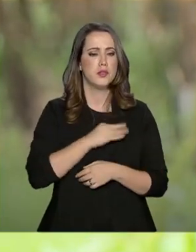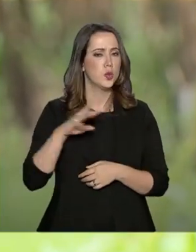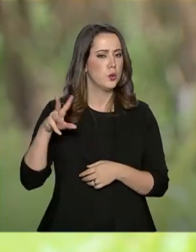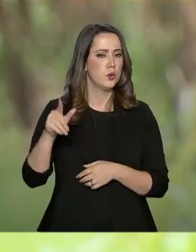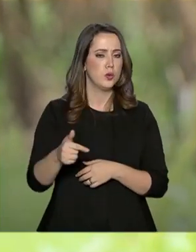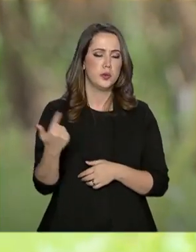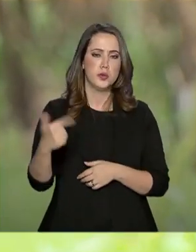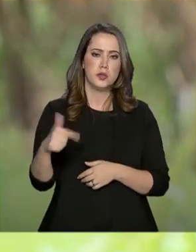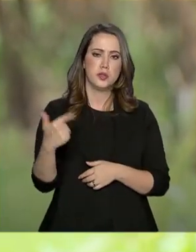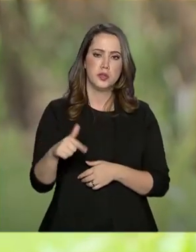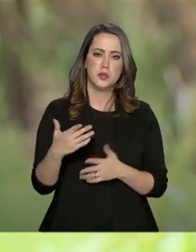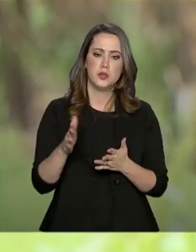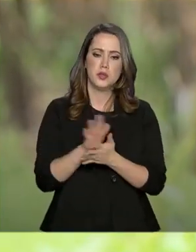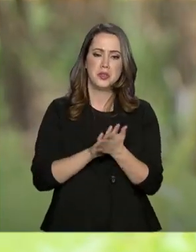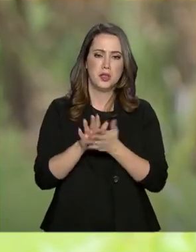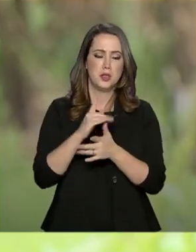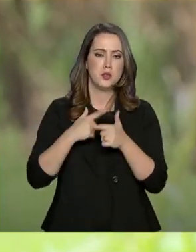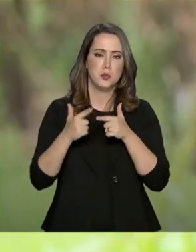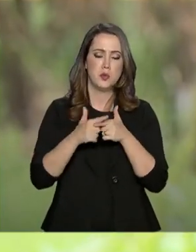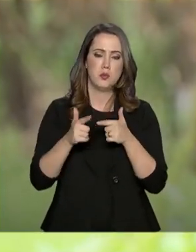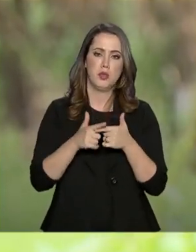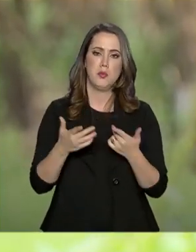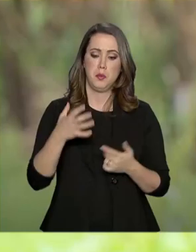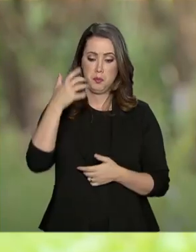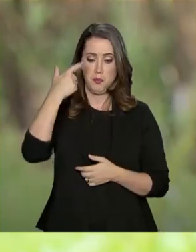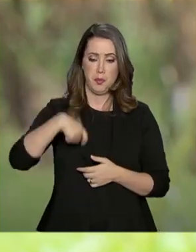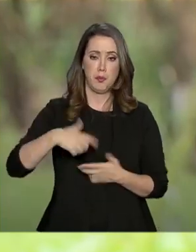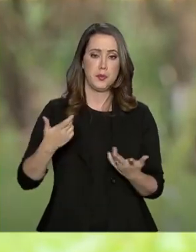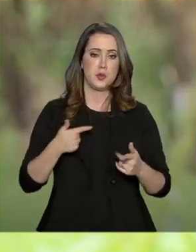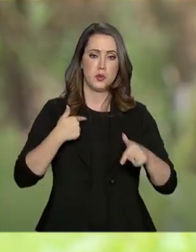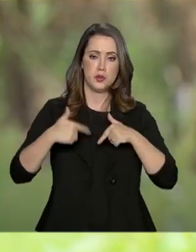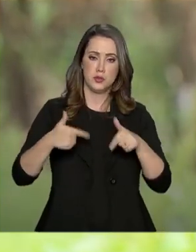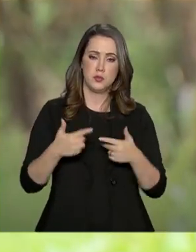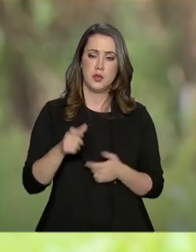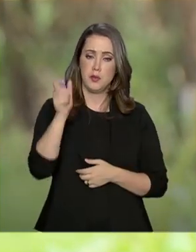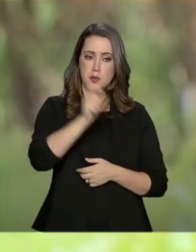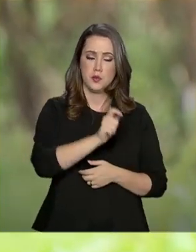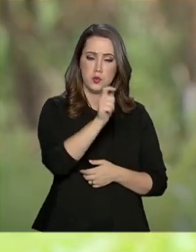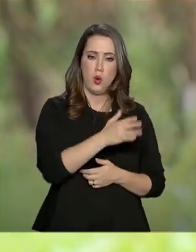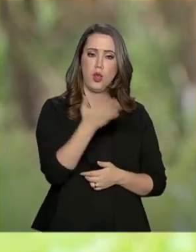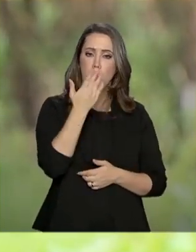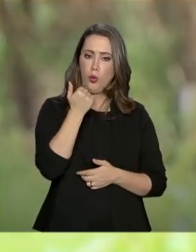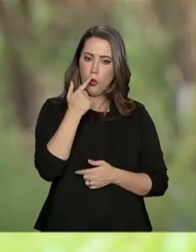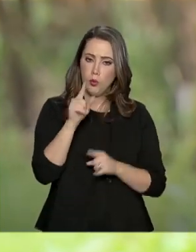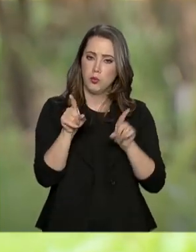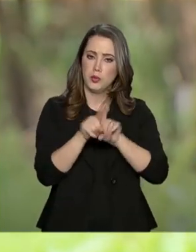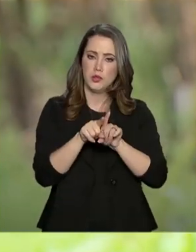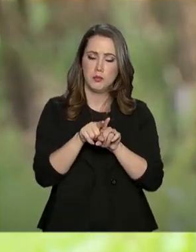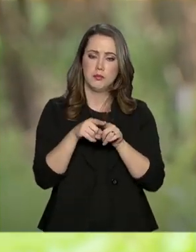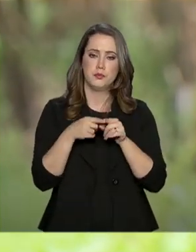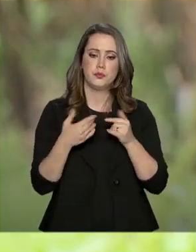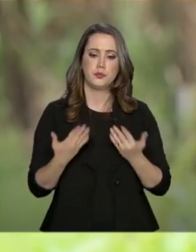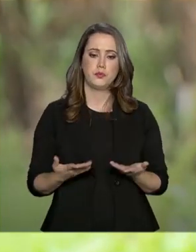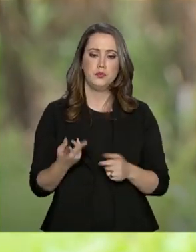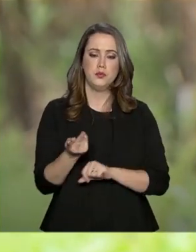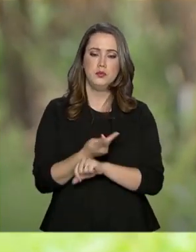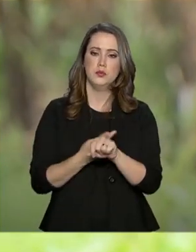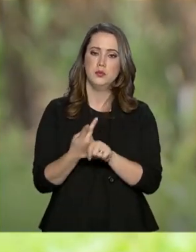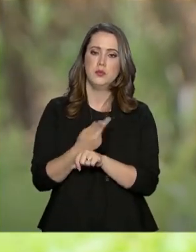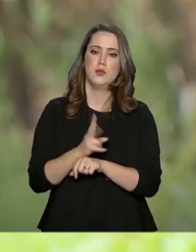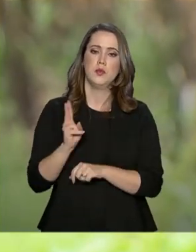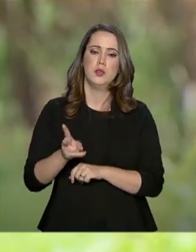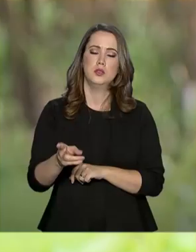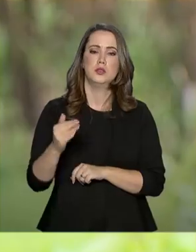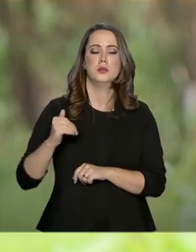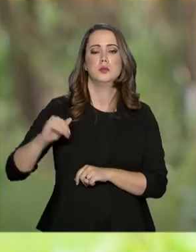é um serviço seguro. A questão do consumidor, que está buscando, cada